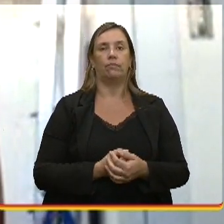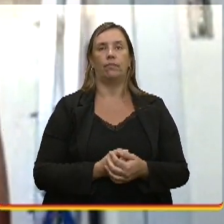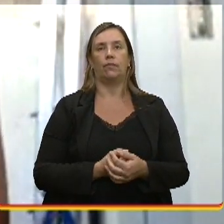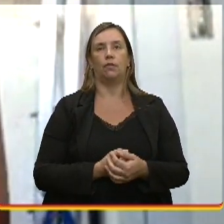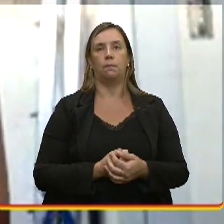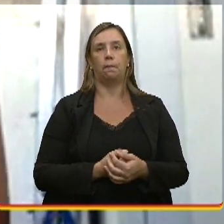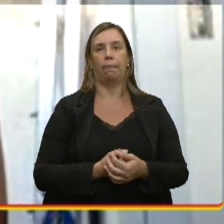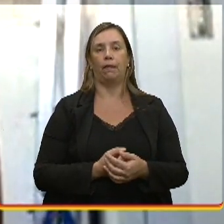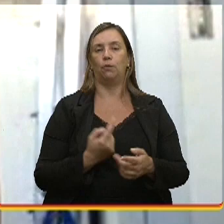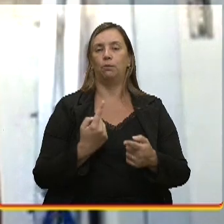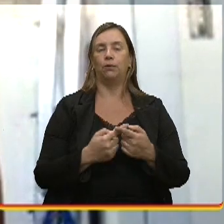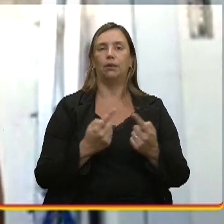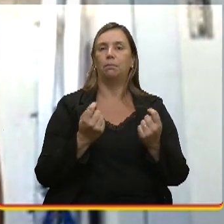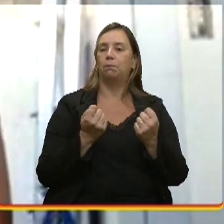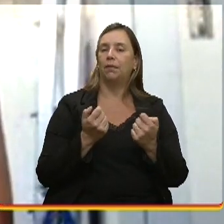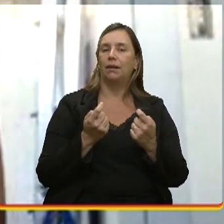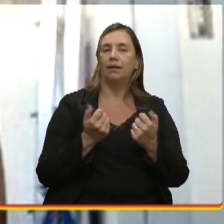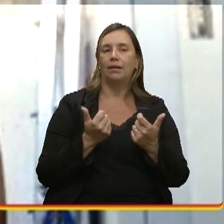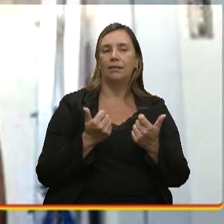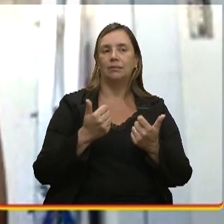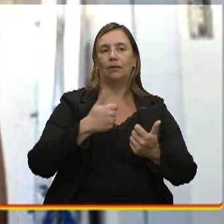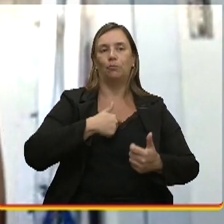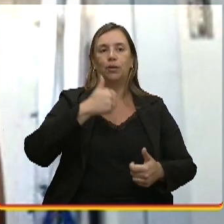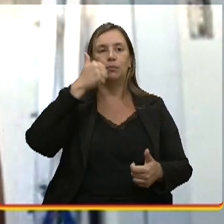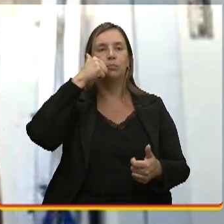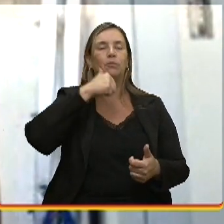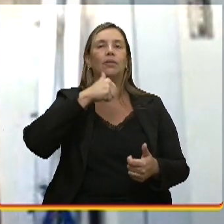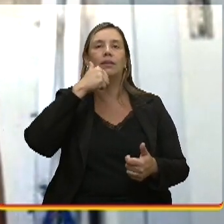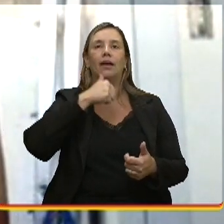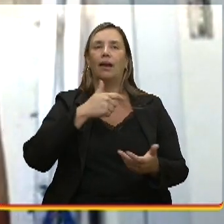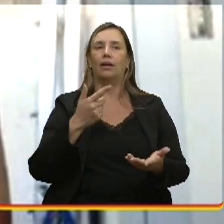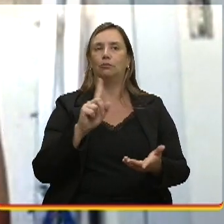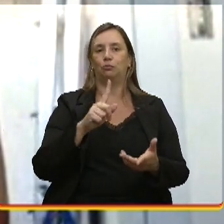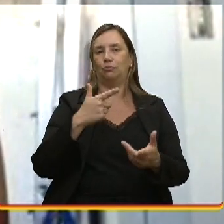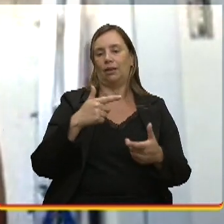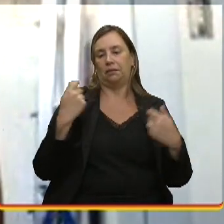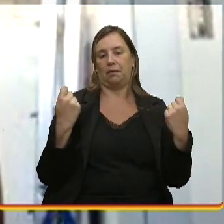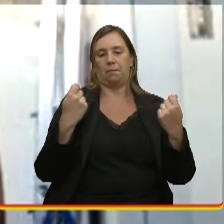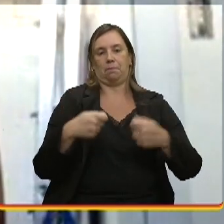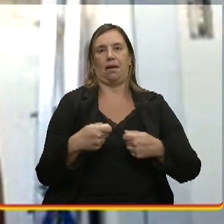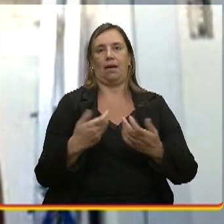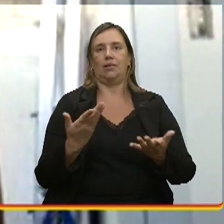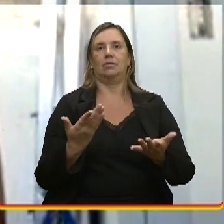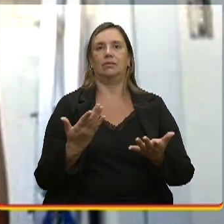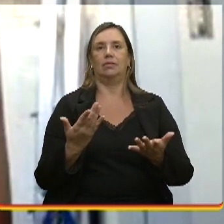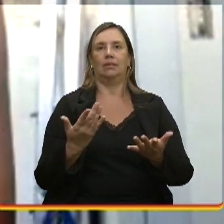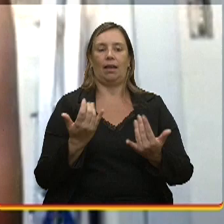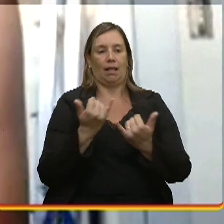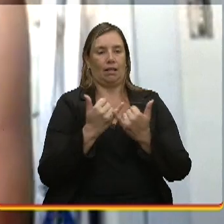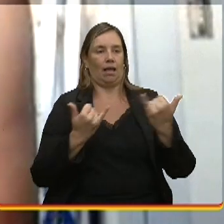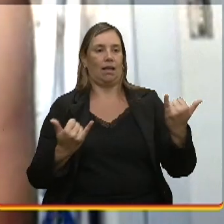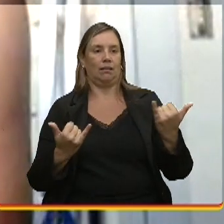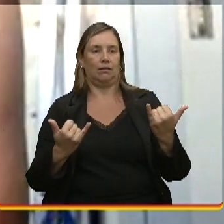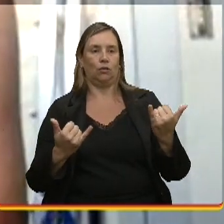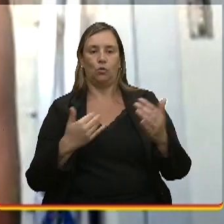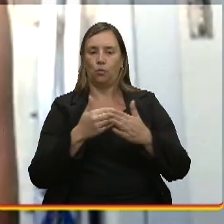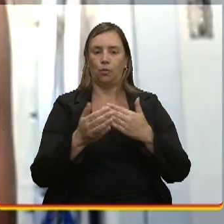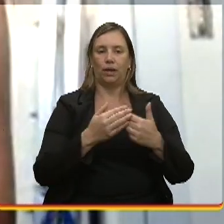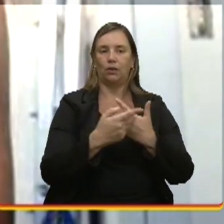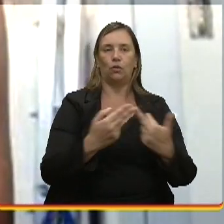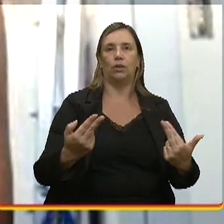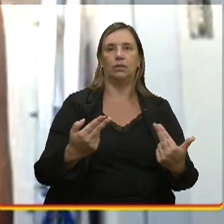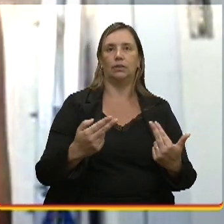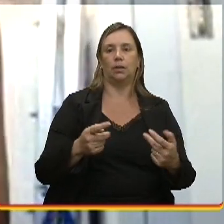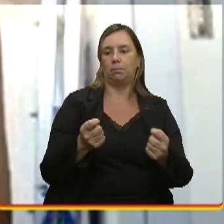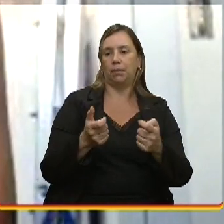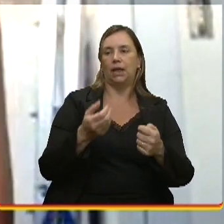Porque parece que, por ser mulher, tu não é capaz de já saber de uma coisa que o homem parece que já nasceu